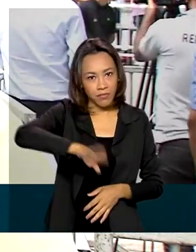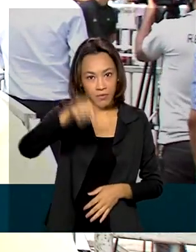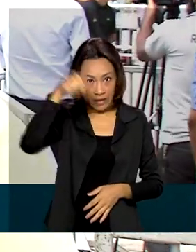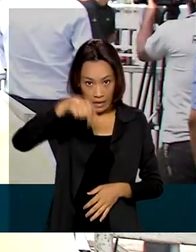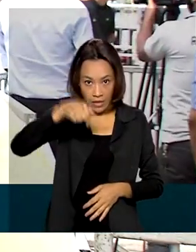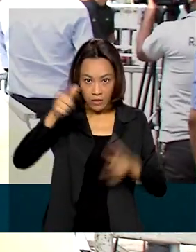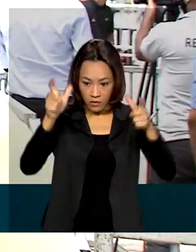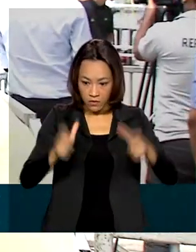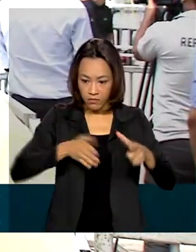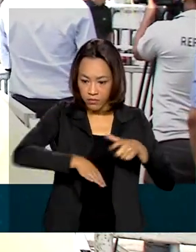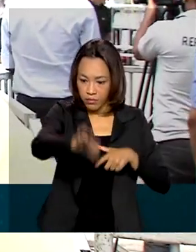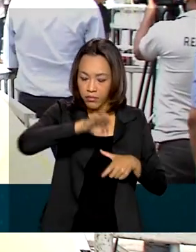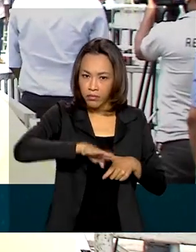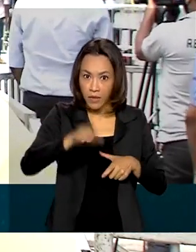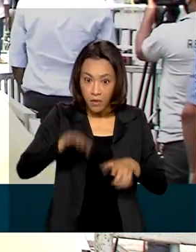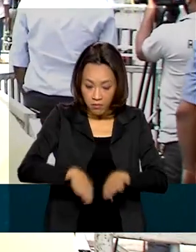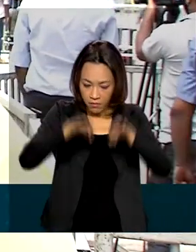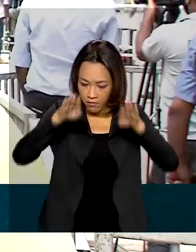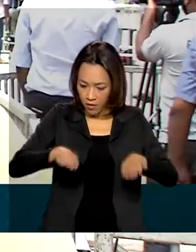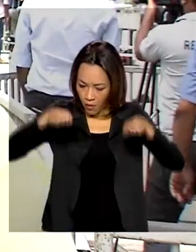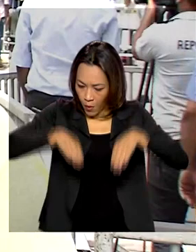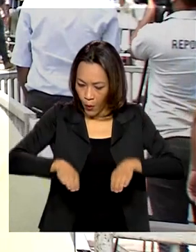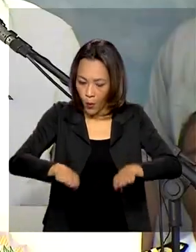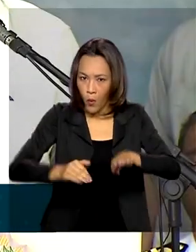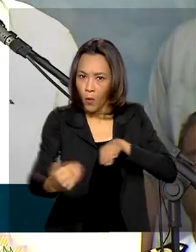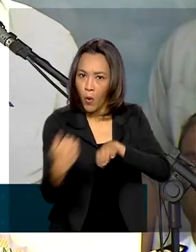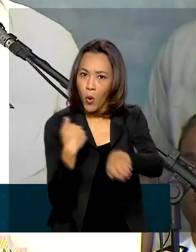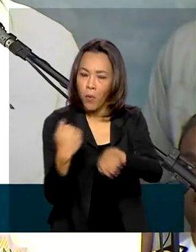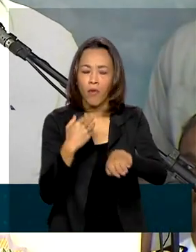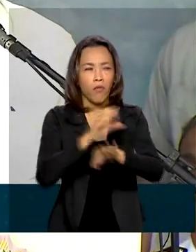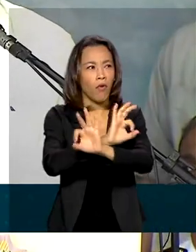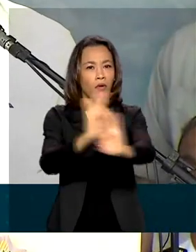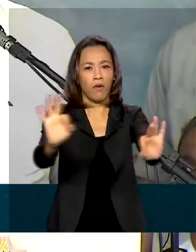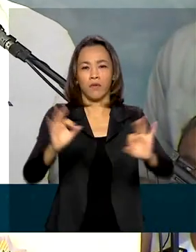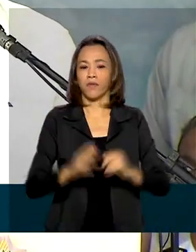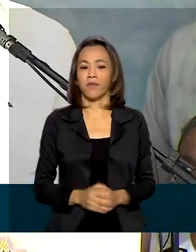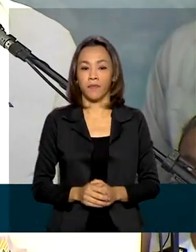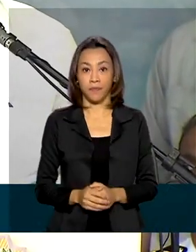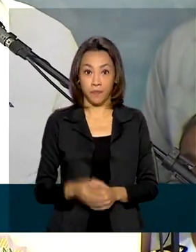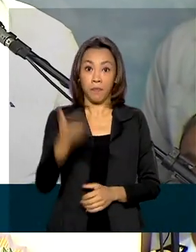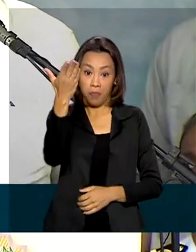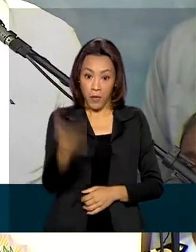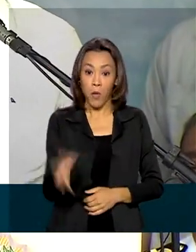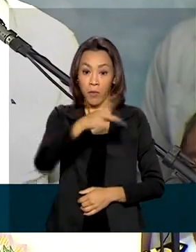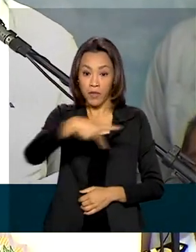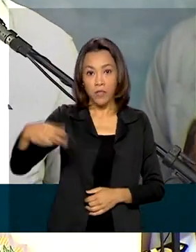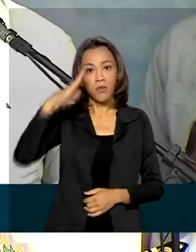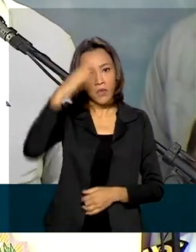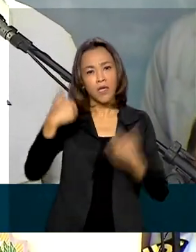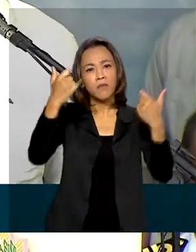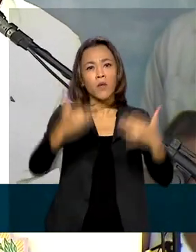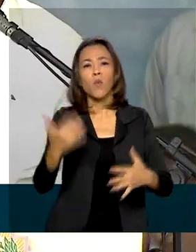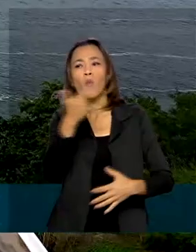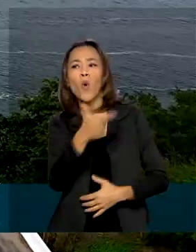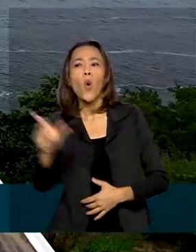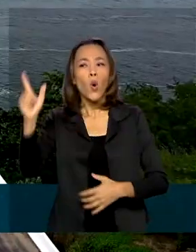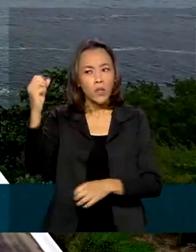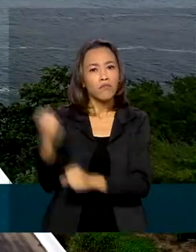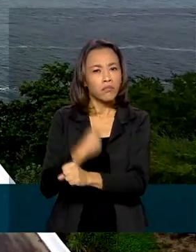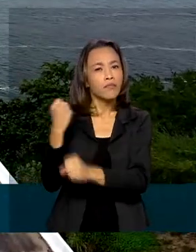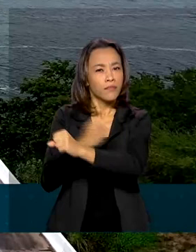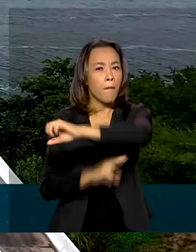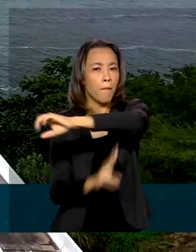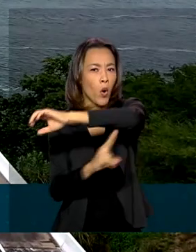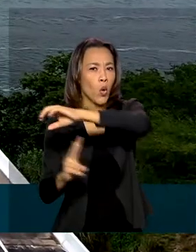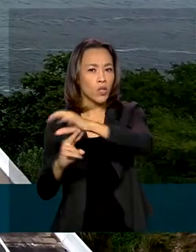essa duplicação aqui foi muito ótima para a gente aqui. Jair Bolsonaro adiantou que há previsão de outra ponte ser construída para